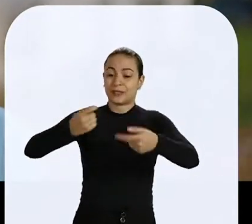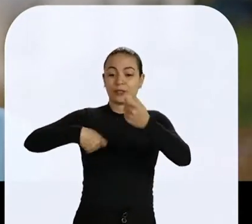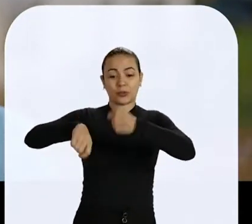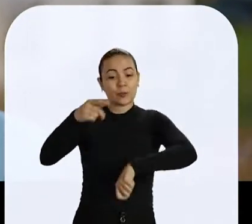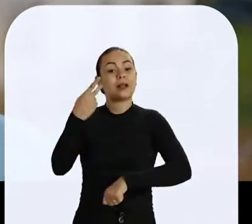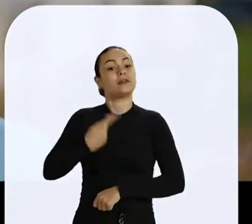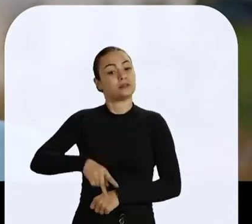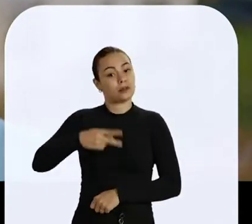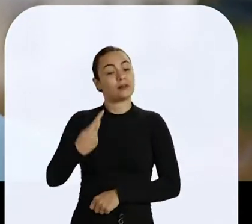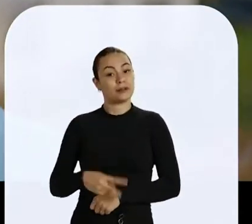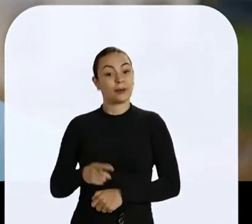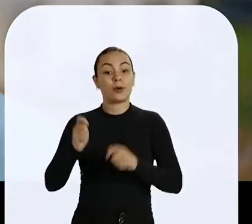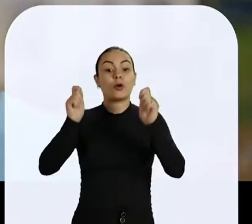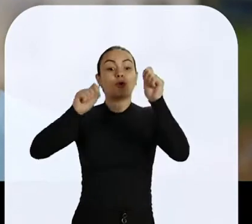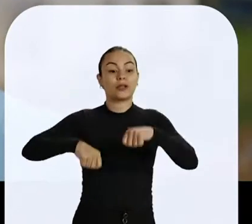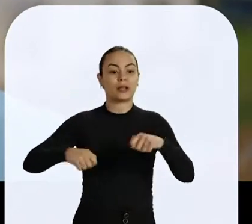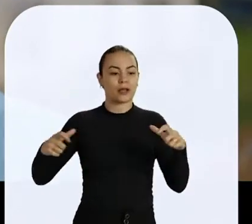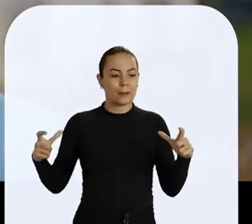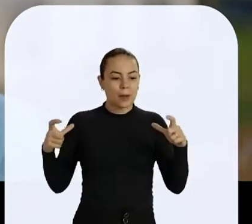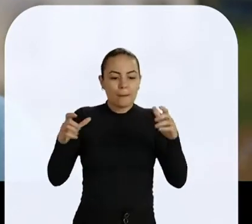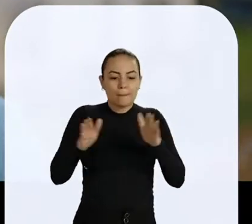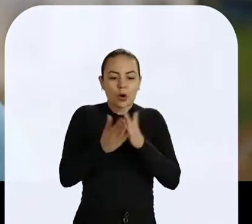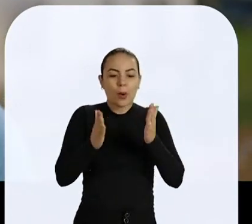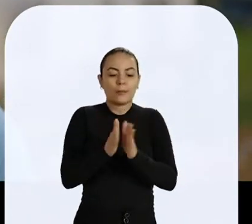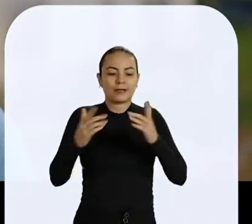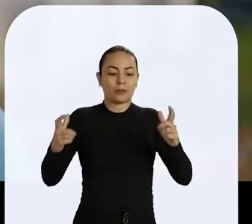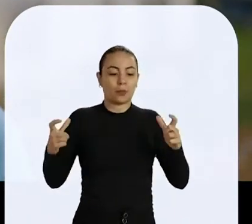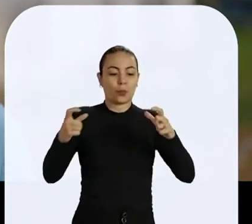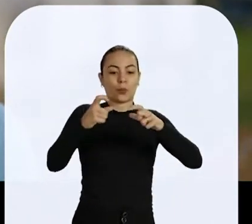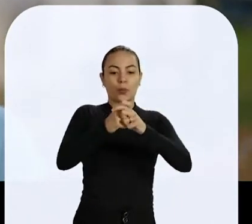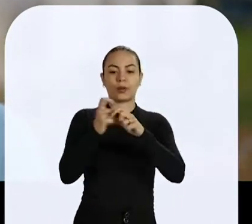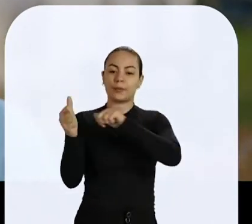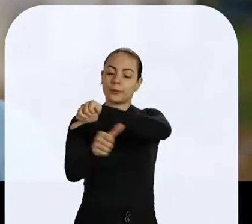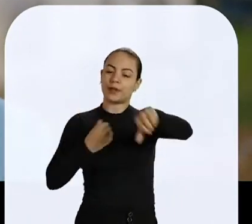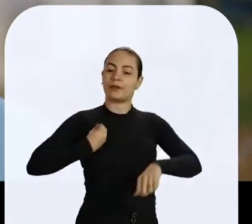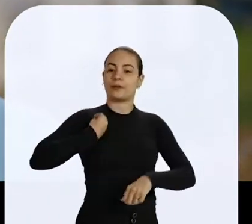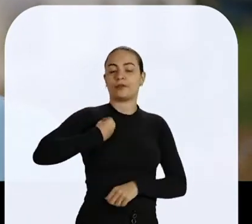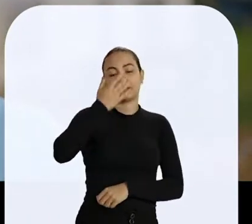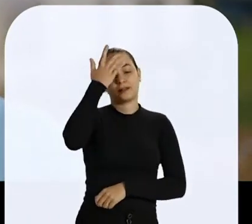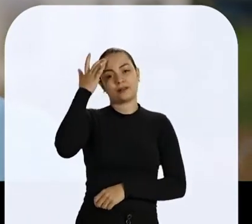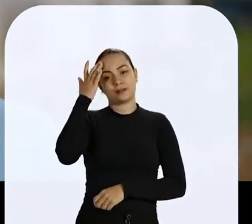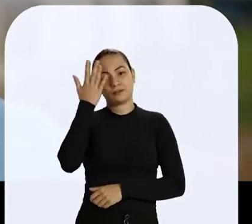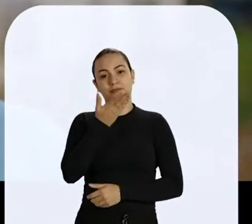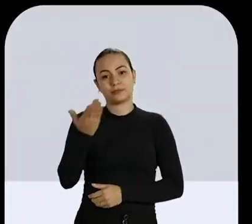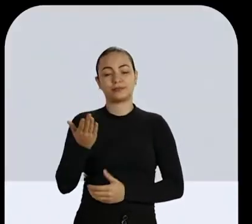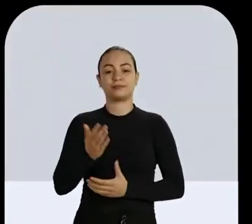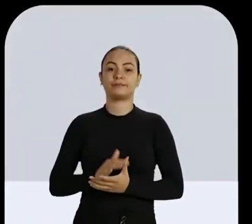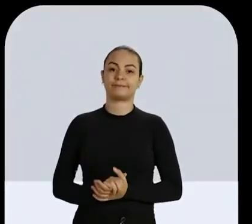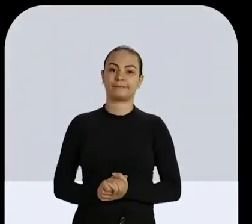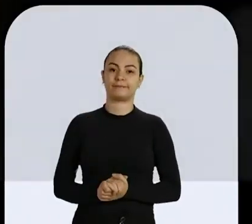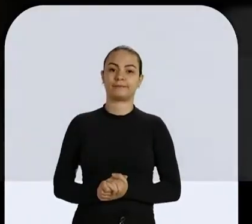políticas econômicas locais não é possível vencer o drama da pobreza, gerando mais dignidade para as pessoas.